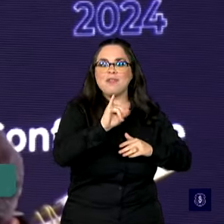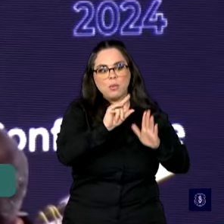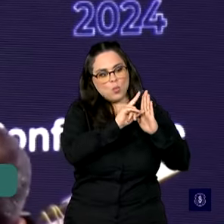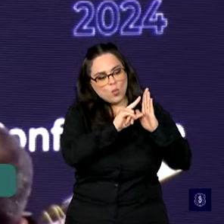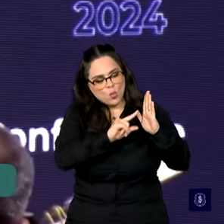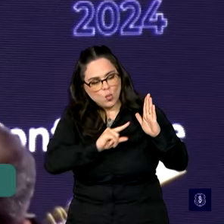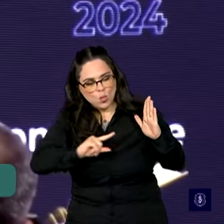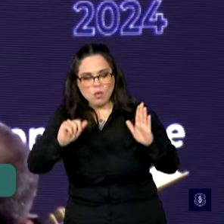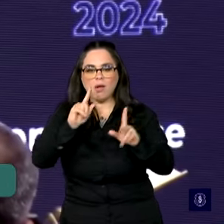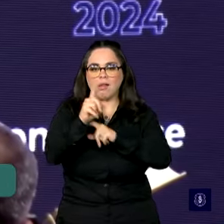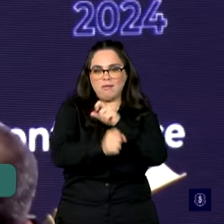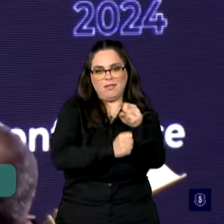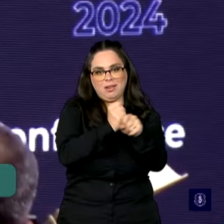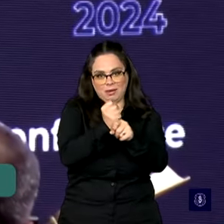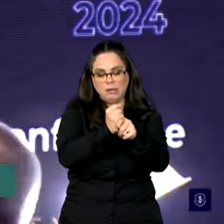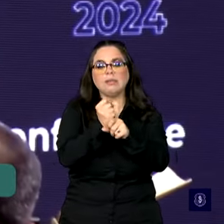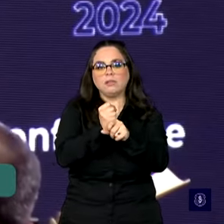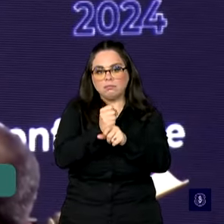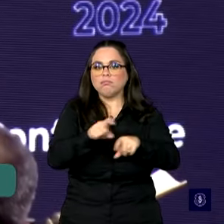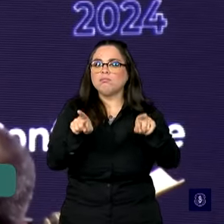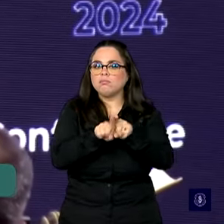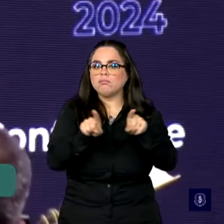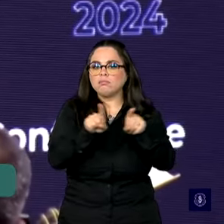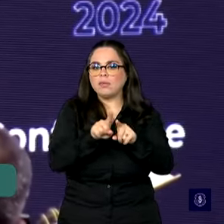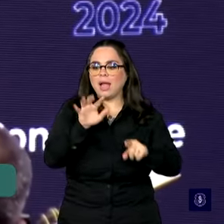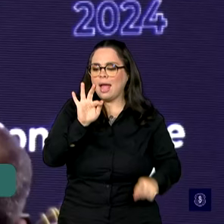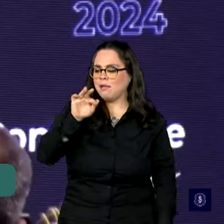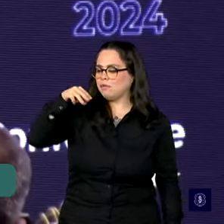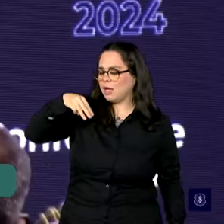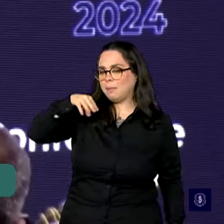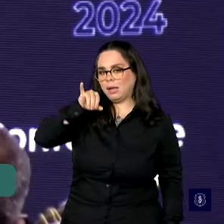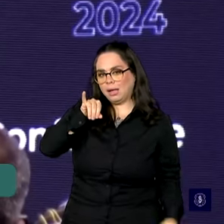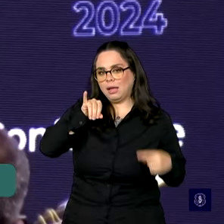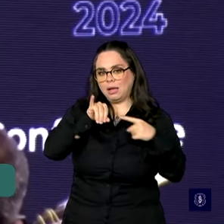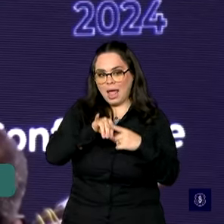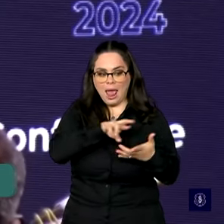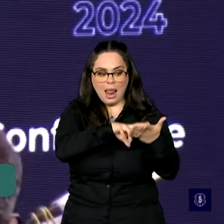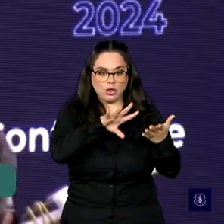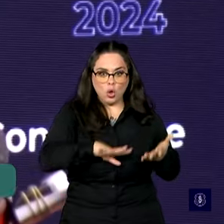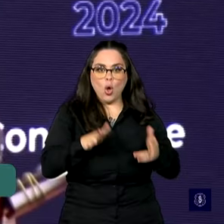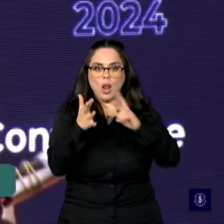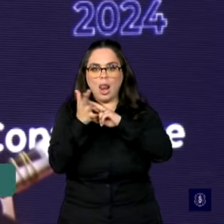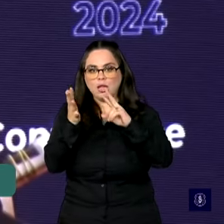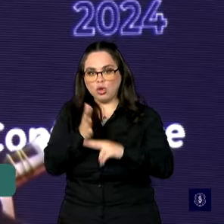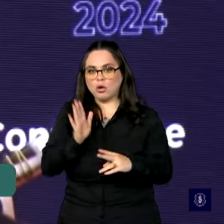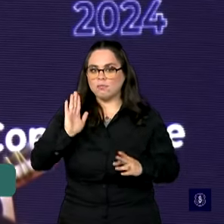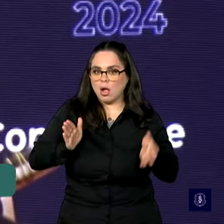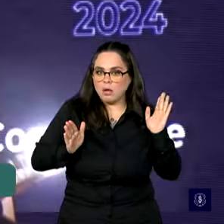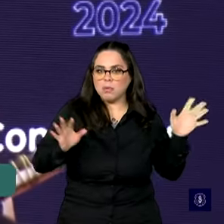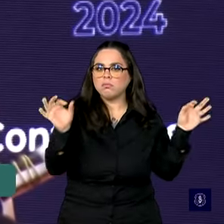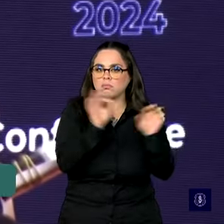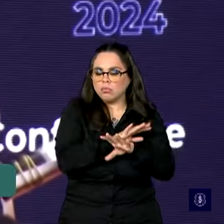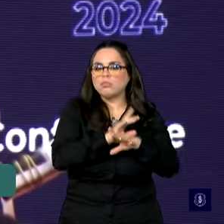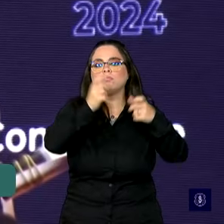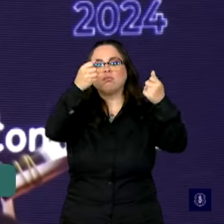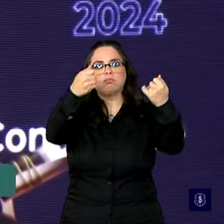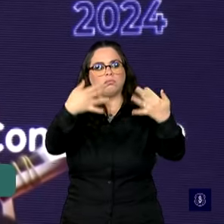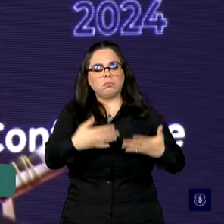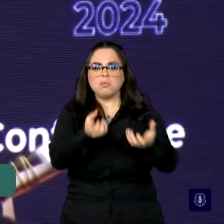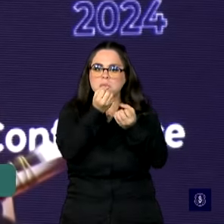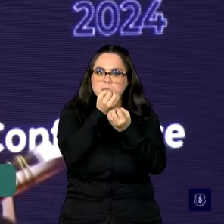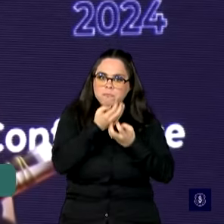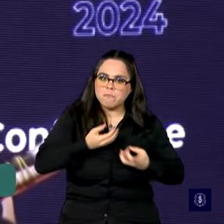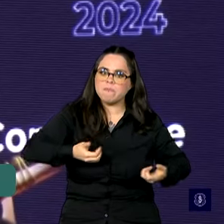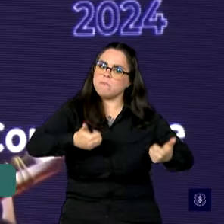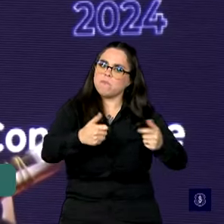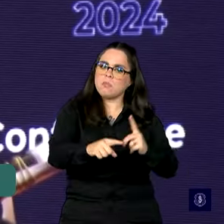no próximo ano. O FMI também, os dois relatórios que foram feitos até aqui, são muito generosos